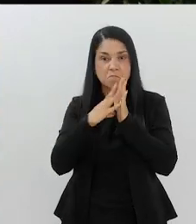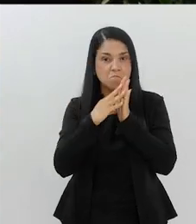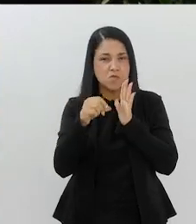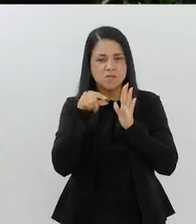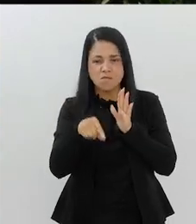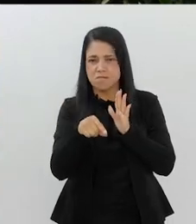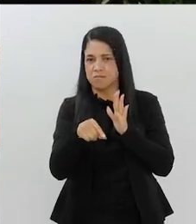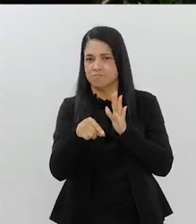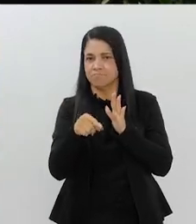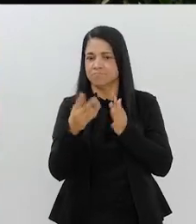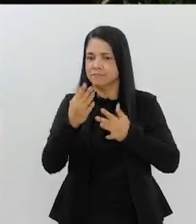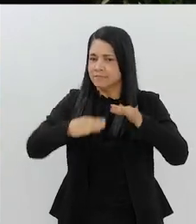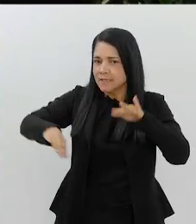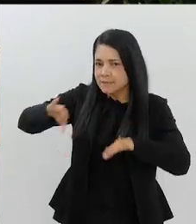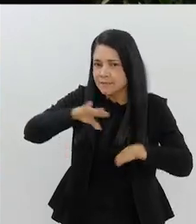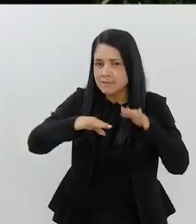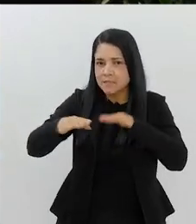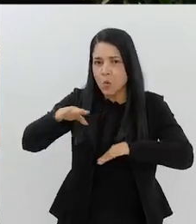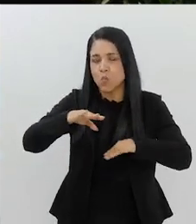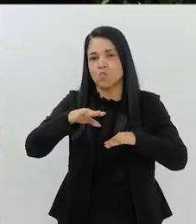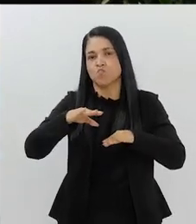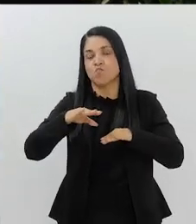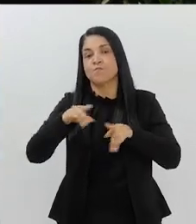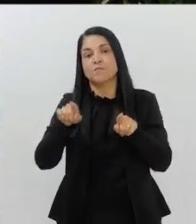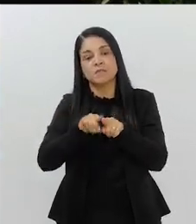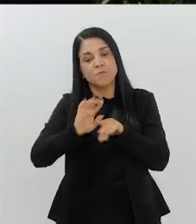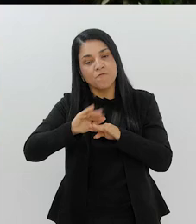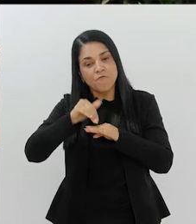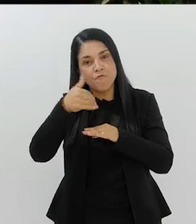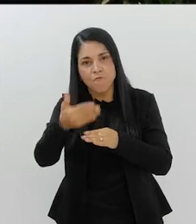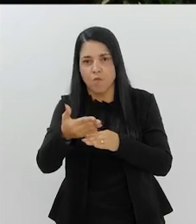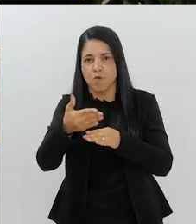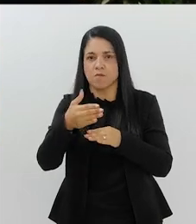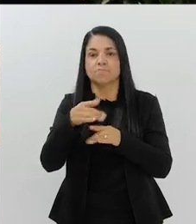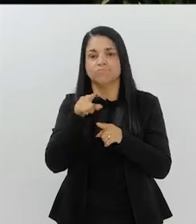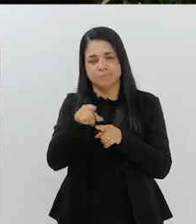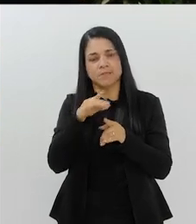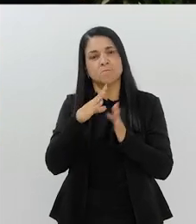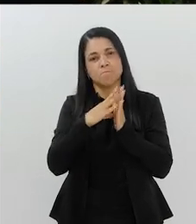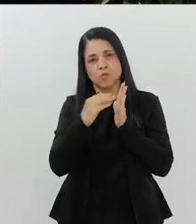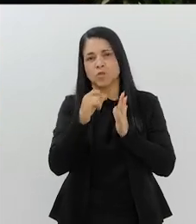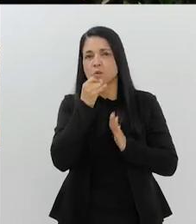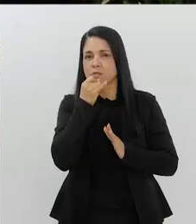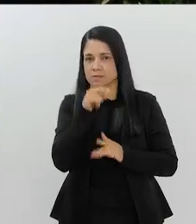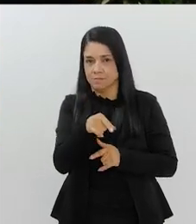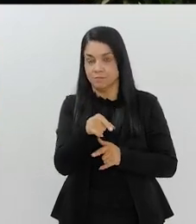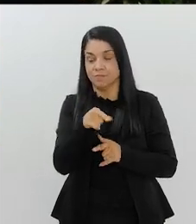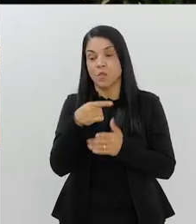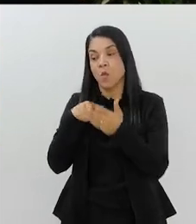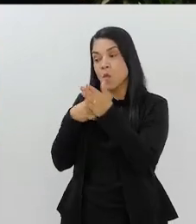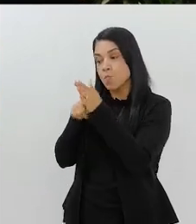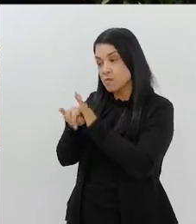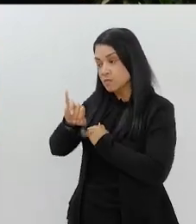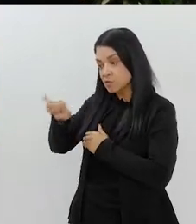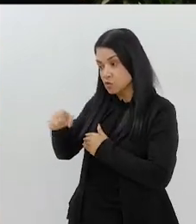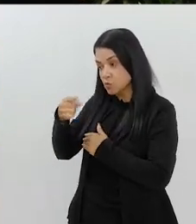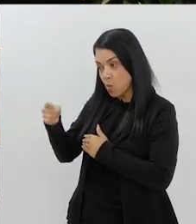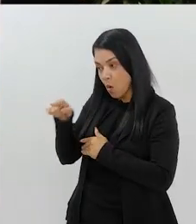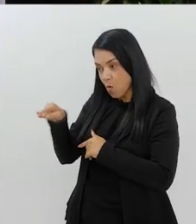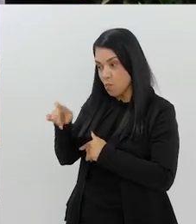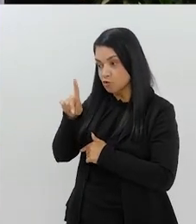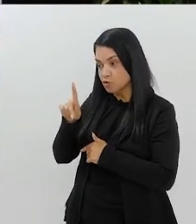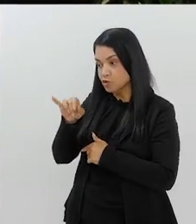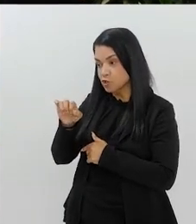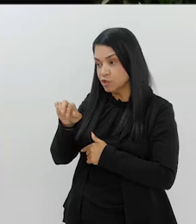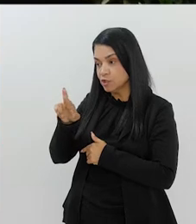exemplo, não só na natação, na água, mas fora dela também. Então, eu perguntei ao João como dirigente e pergunto a